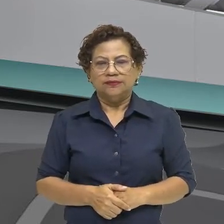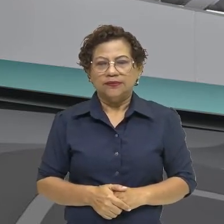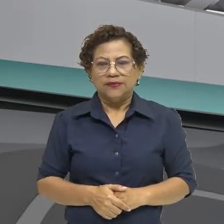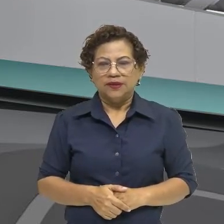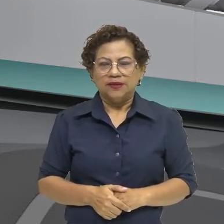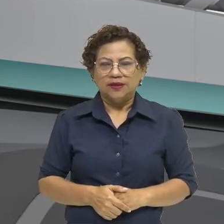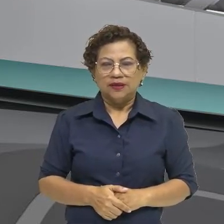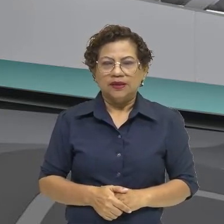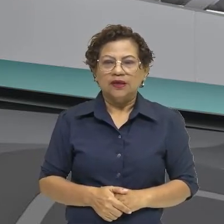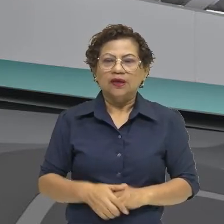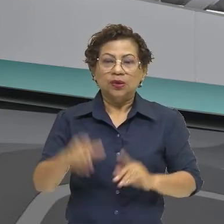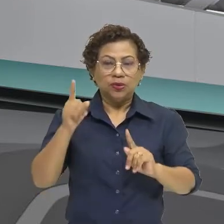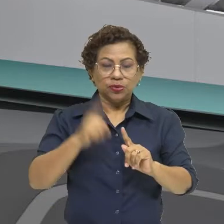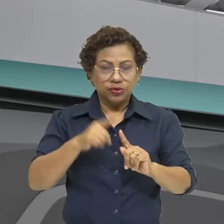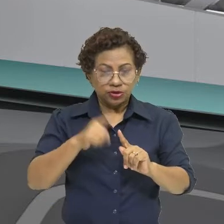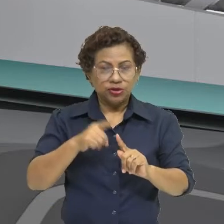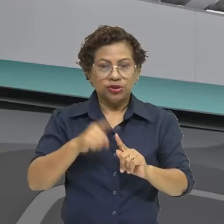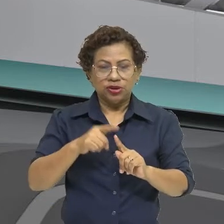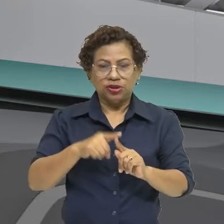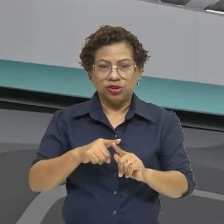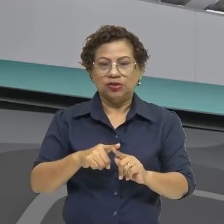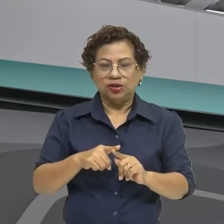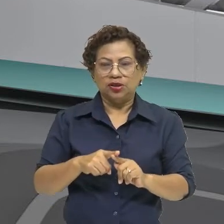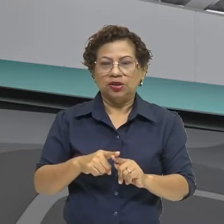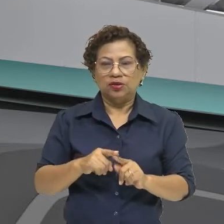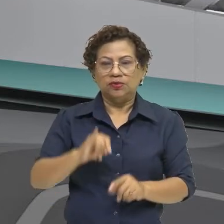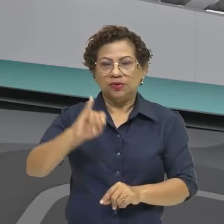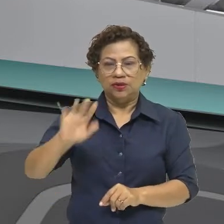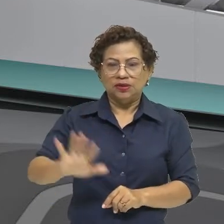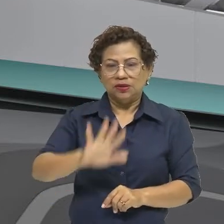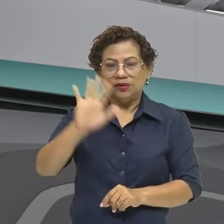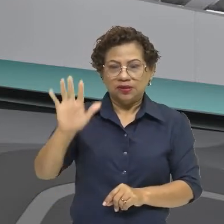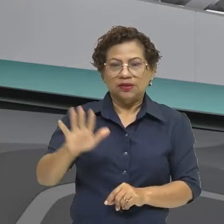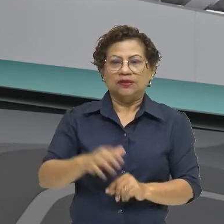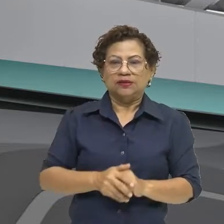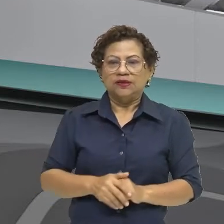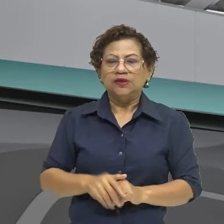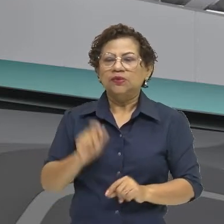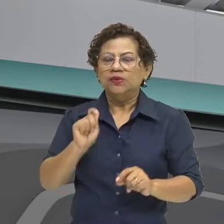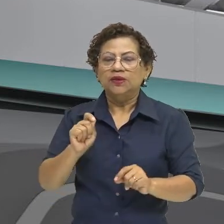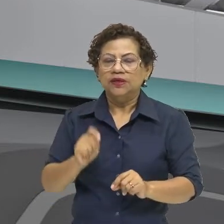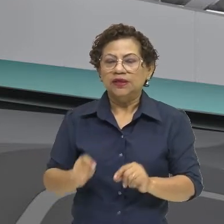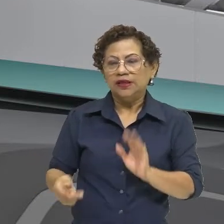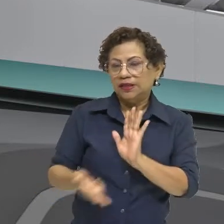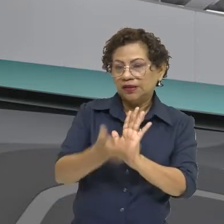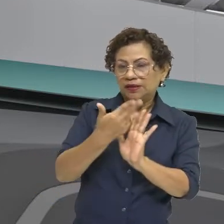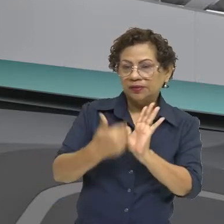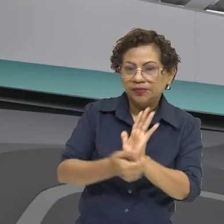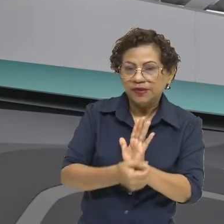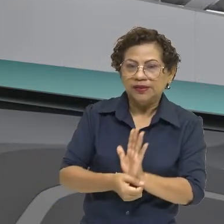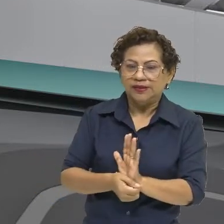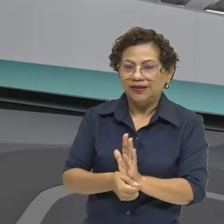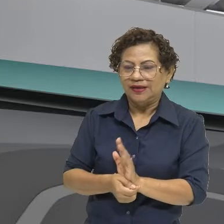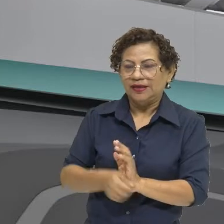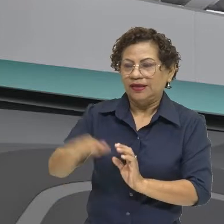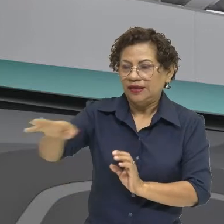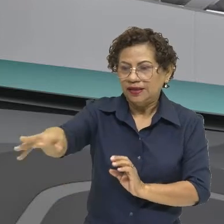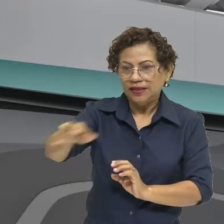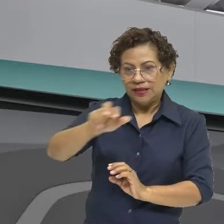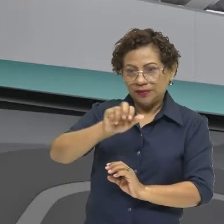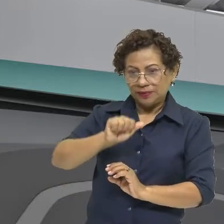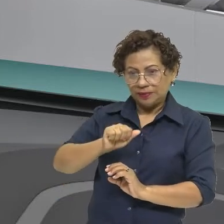a questão da figura popular. Ele pega um homem do povo, o artista, e coloca em uma cena